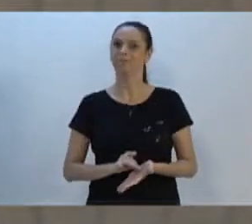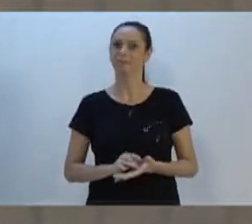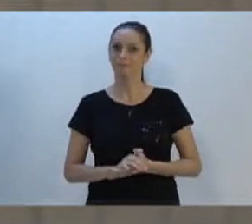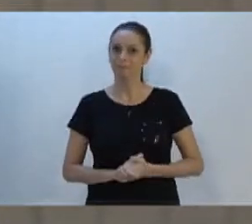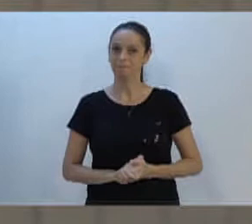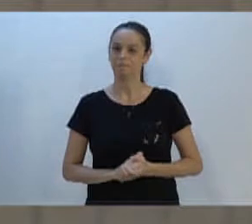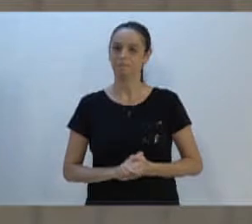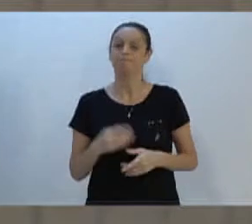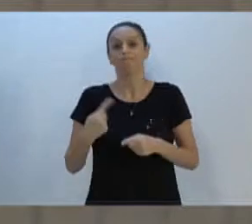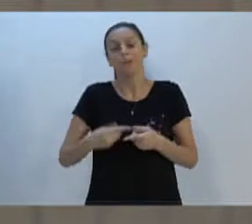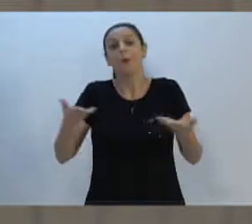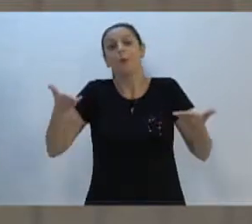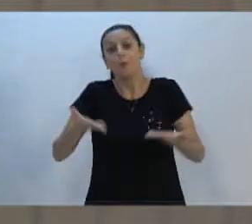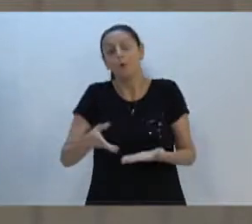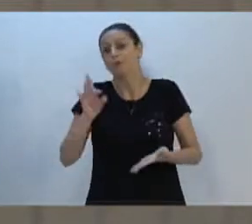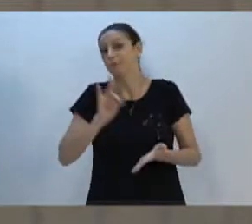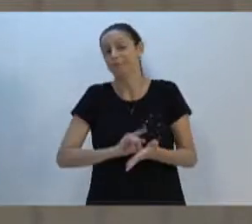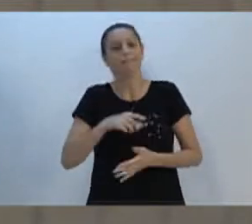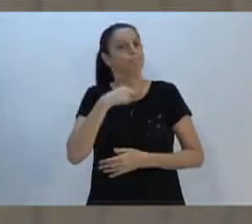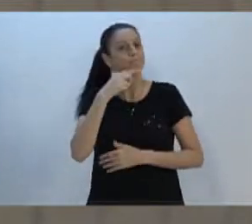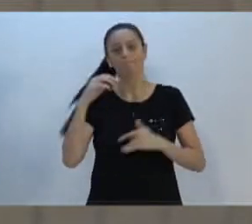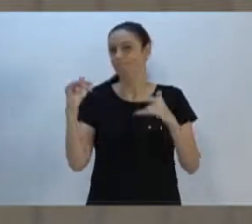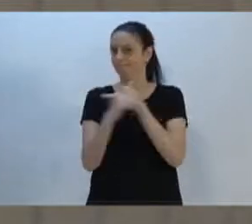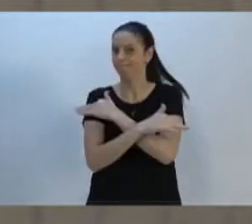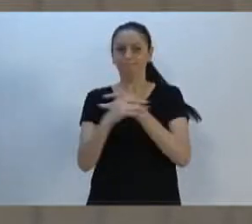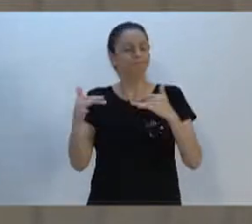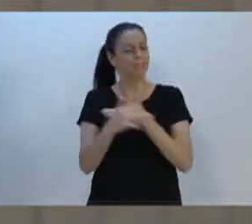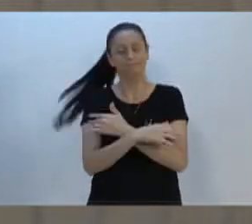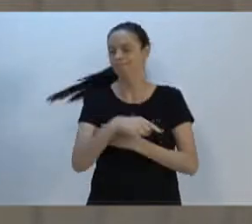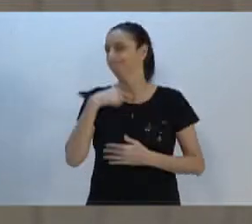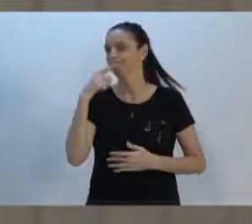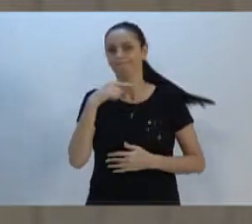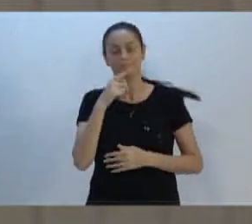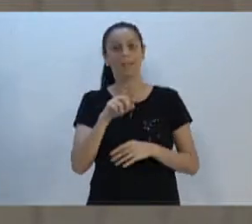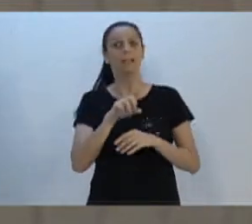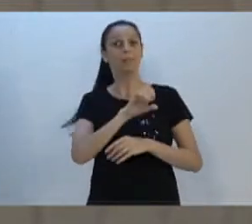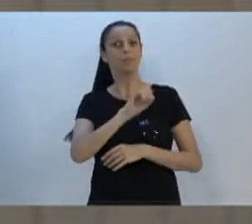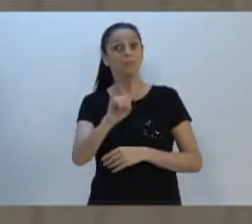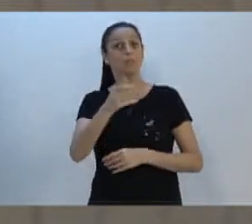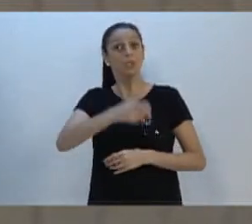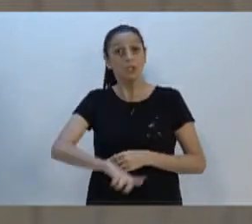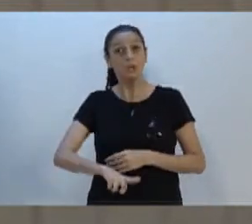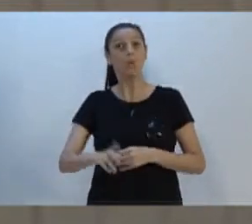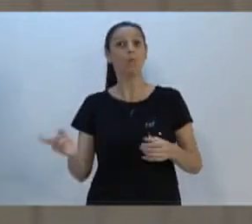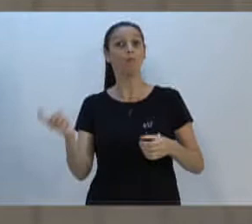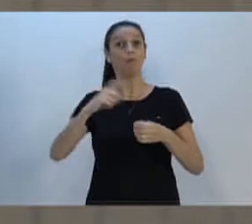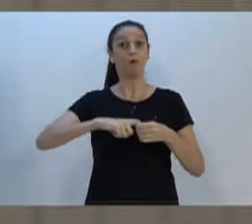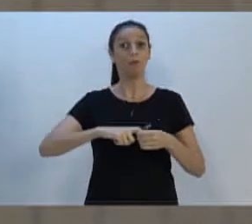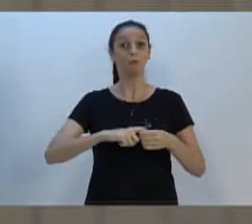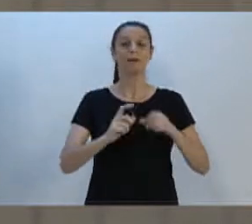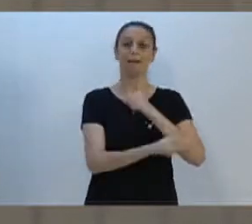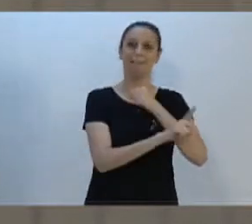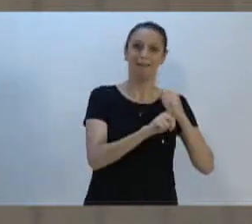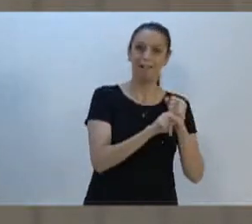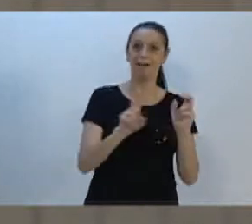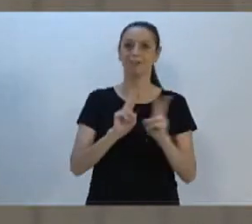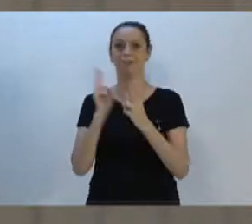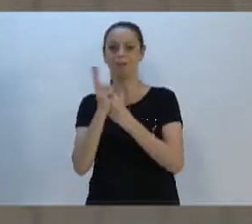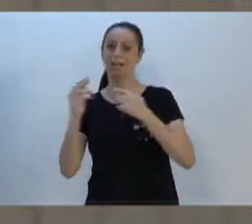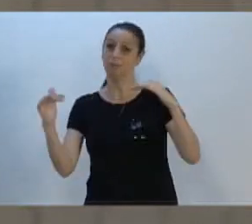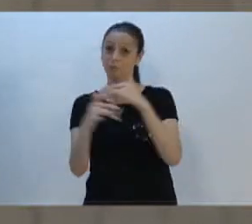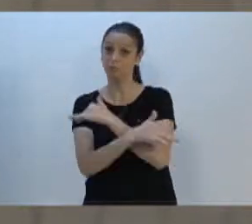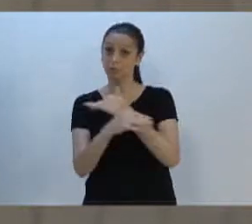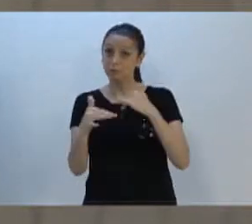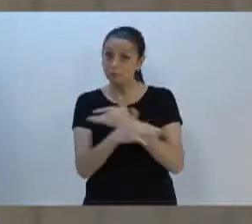completamente fechada e a reabertura, mesmo que não sendo, talvez, da maneira